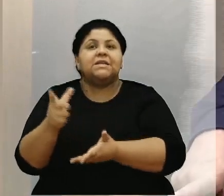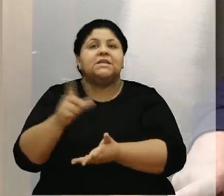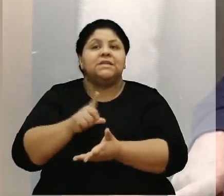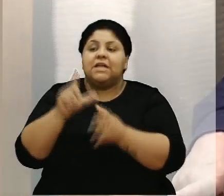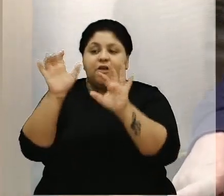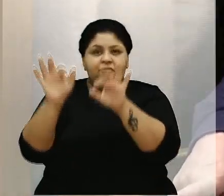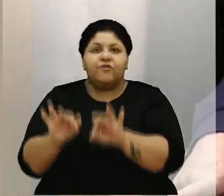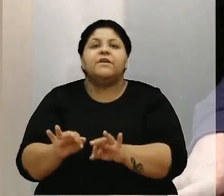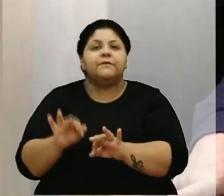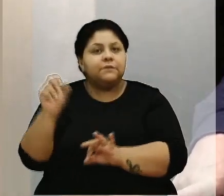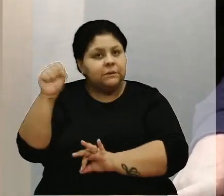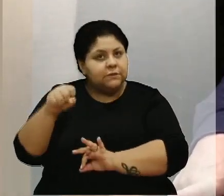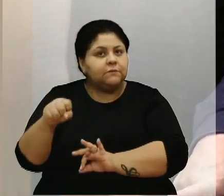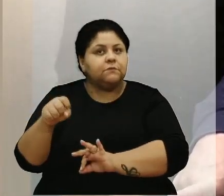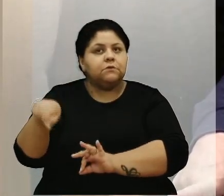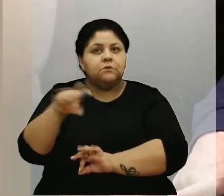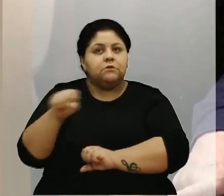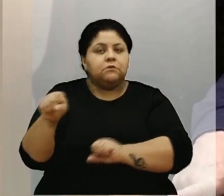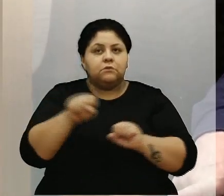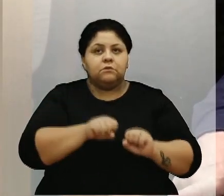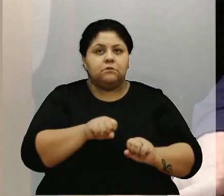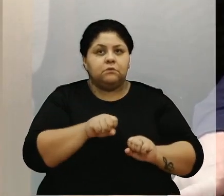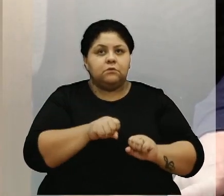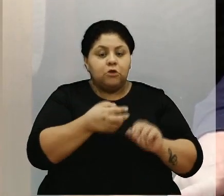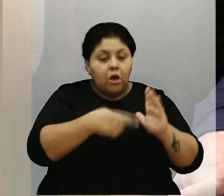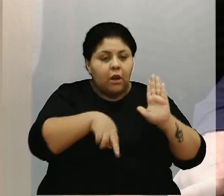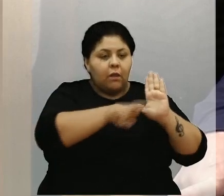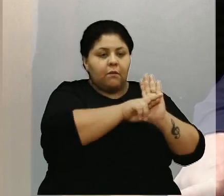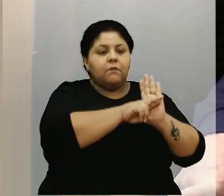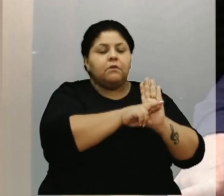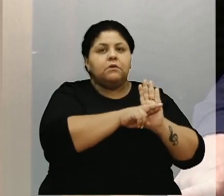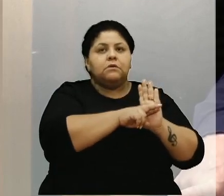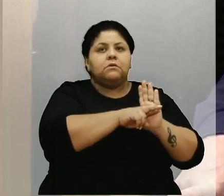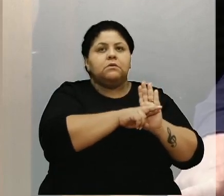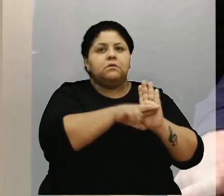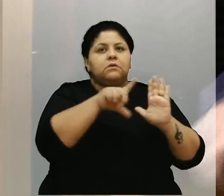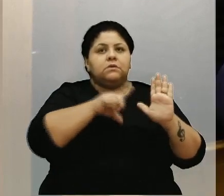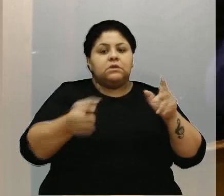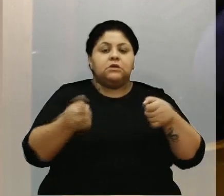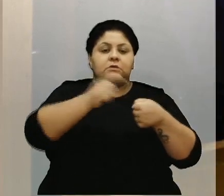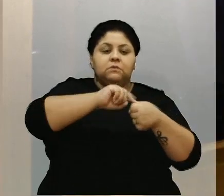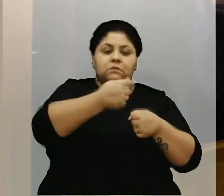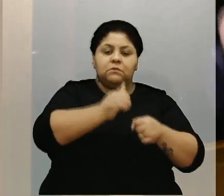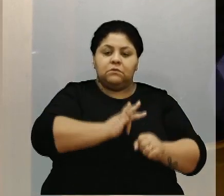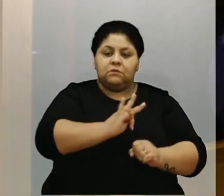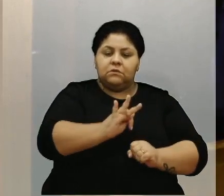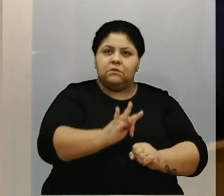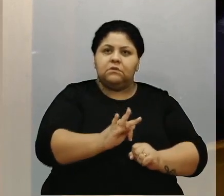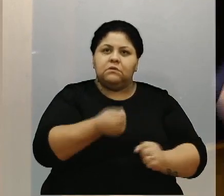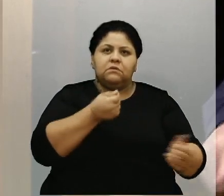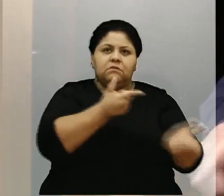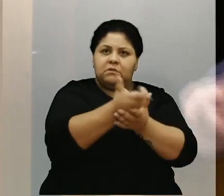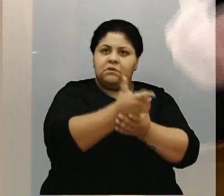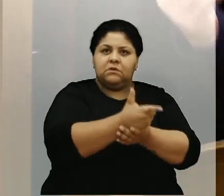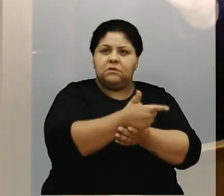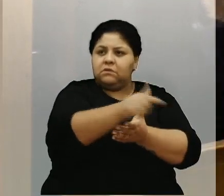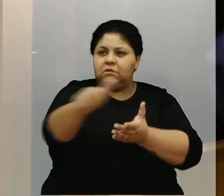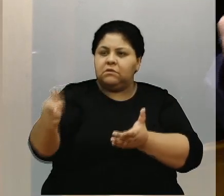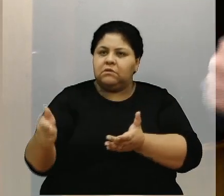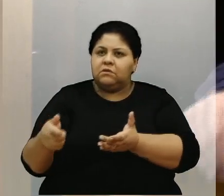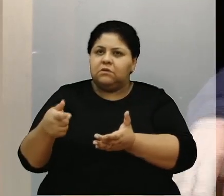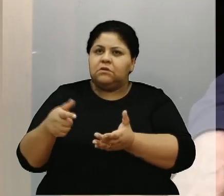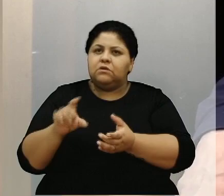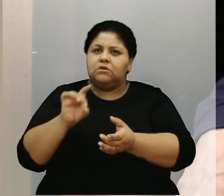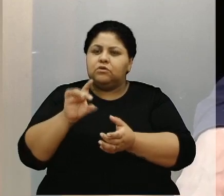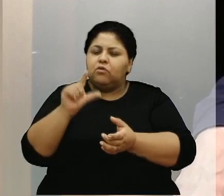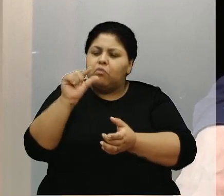anistiada, sim. Para a gente poder nos reerguer. E tem que vir dinheiro federal, esse que a gente paga, não é dinheiro dos outros. É só um pouco